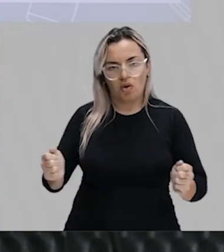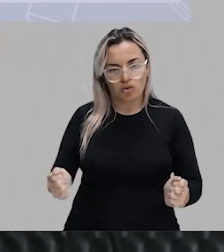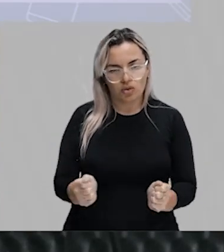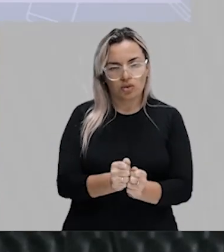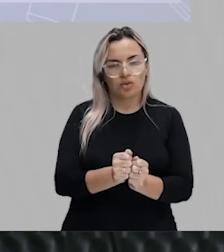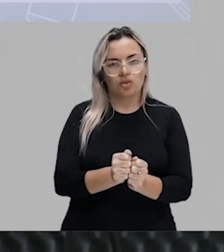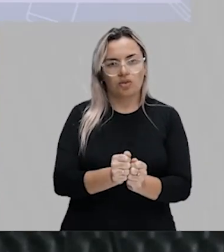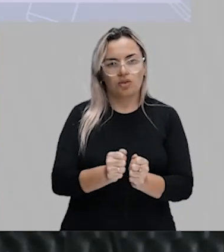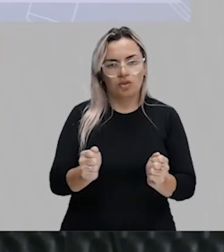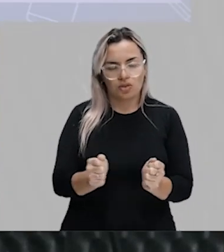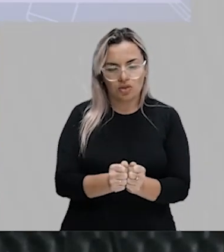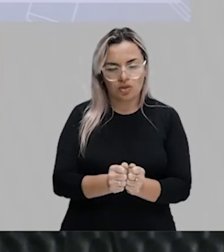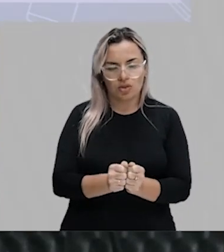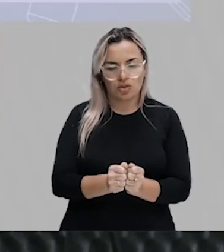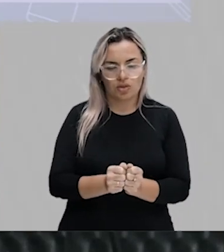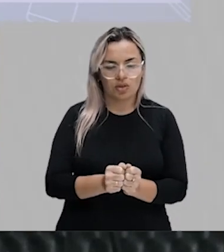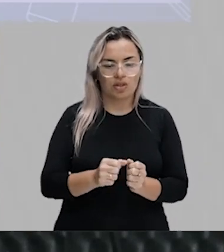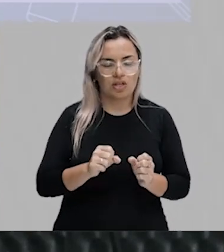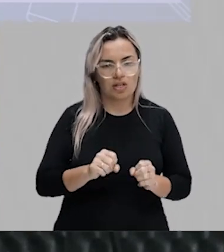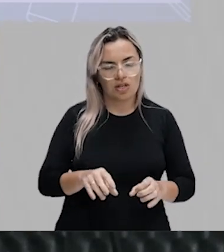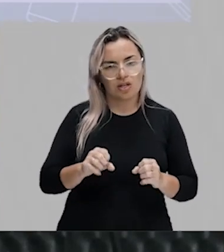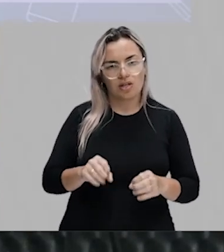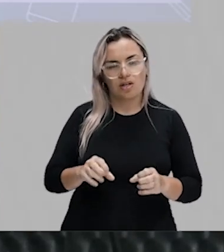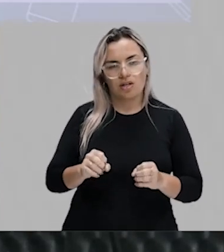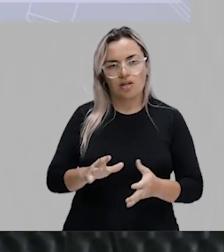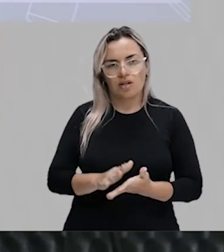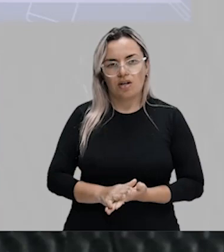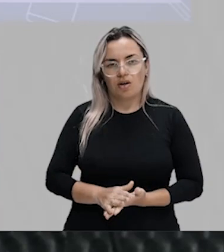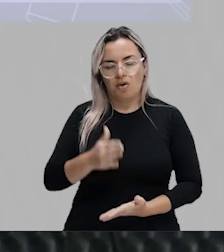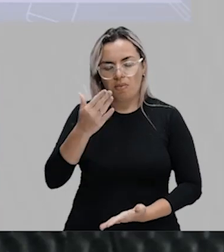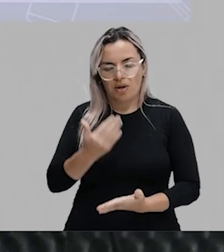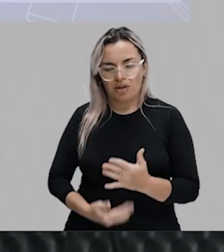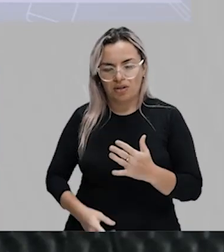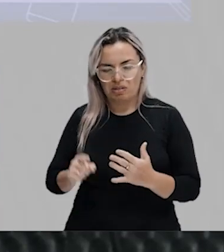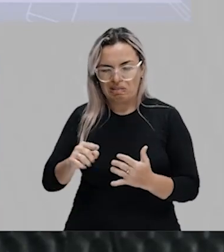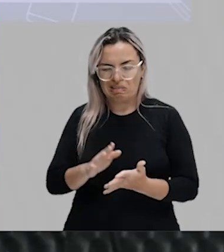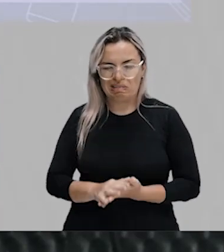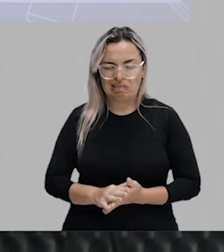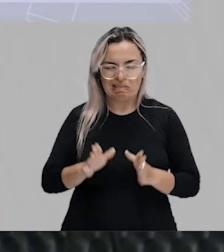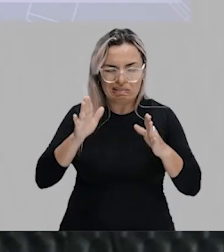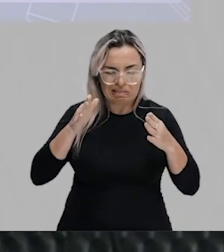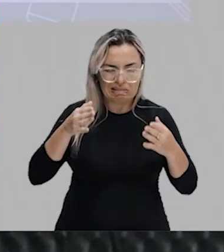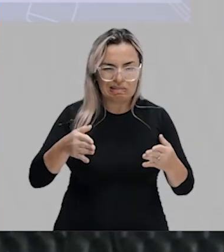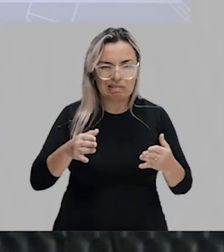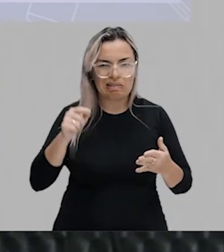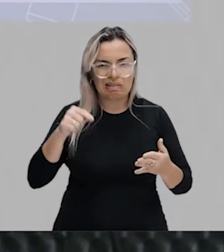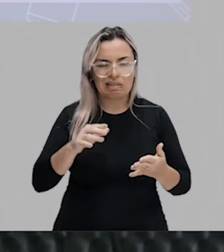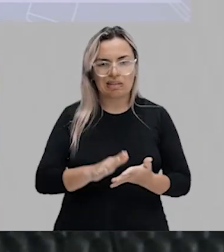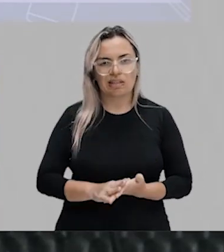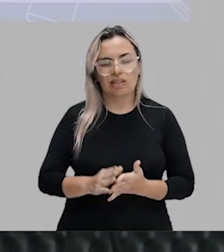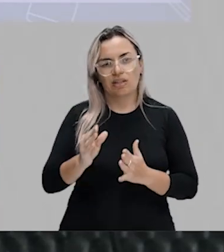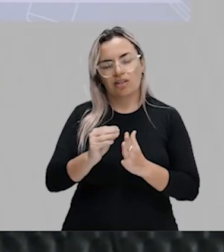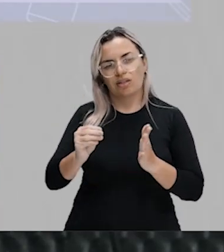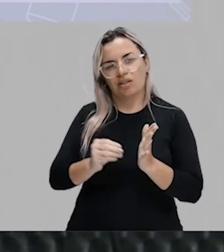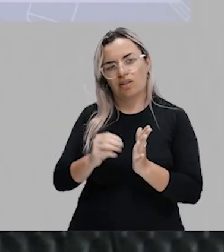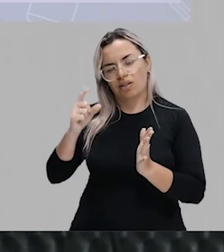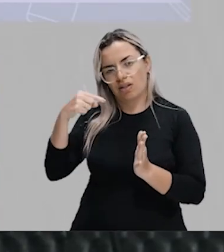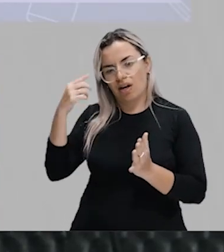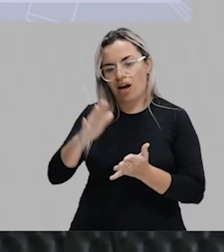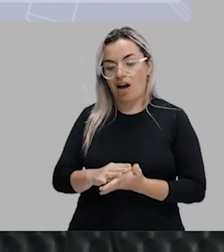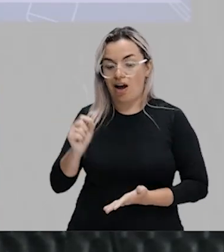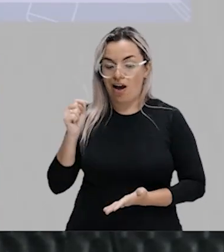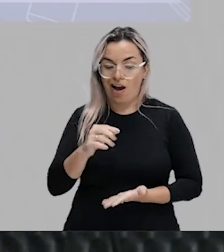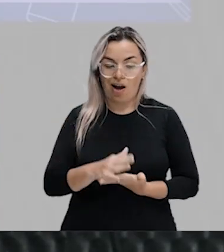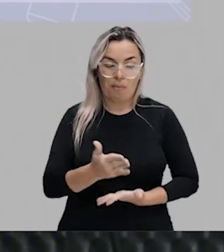O que eu perdi. Eu não presto atenção na aula da professora Leda. E aí, eu esqueci daquelas expressões. E aí, fulano vai me